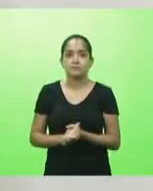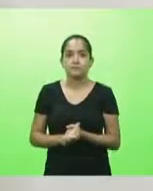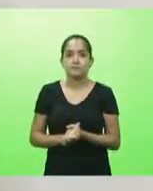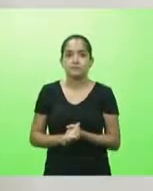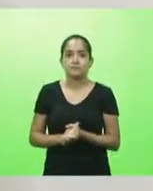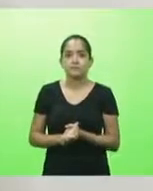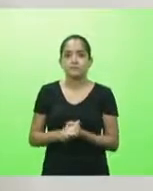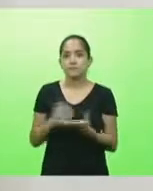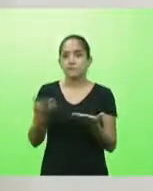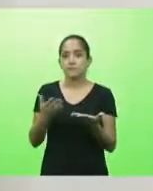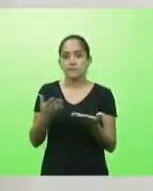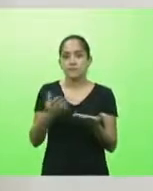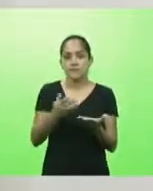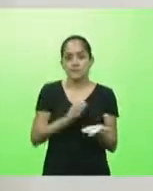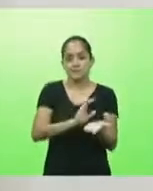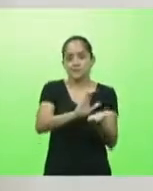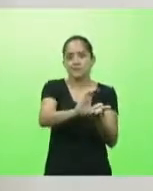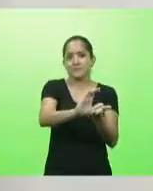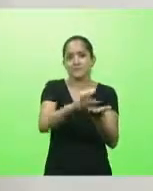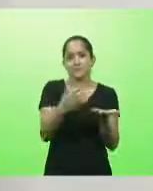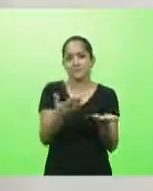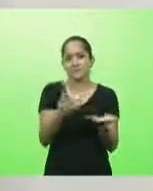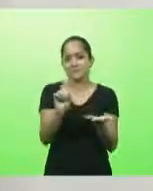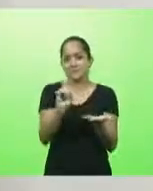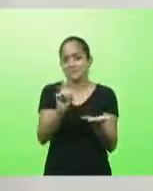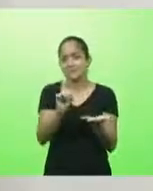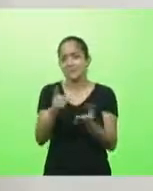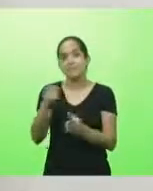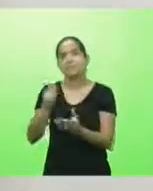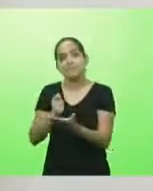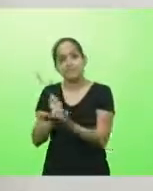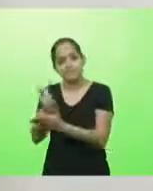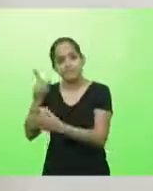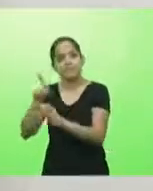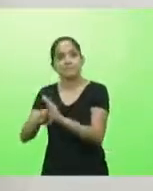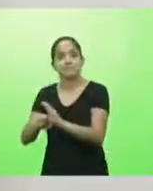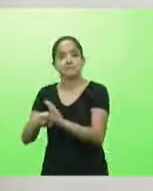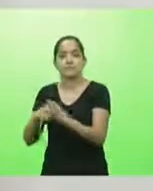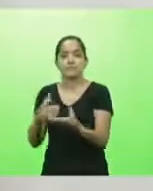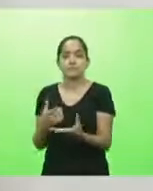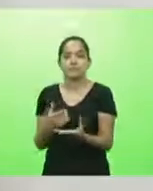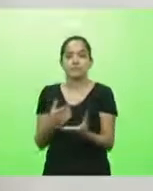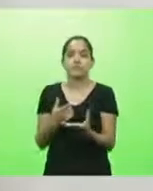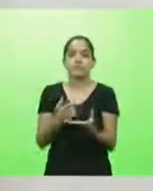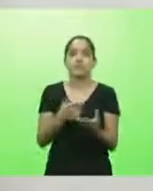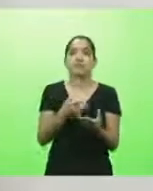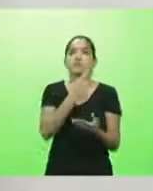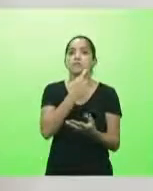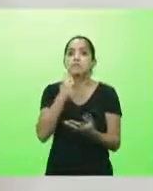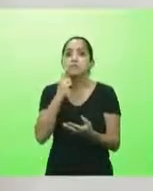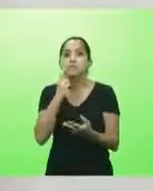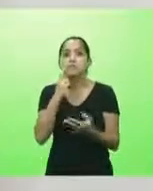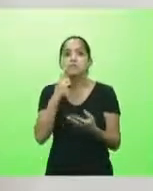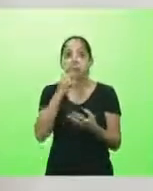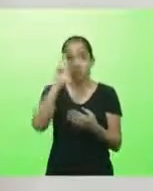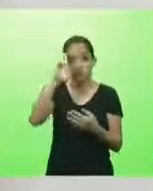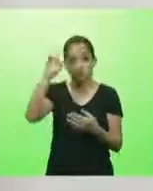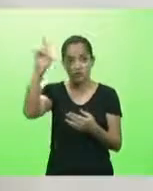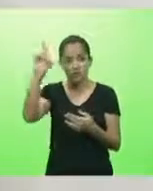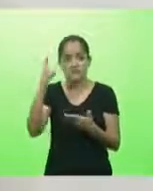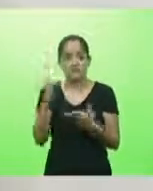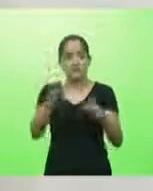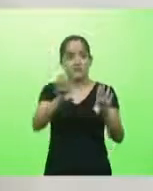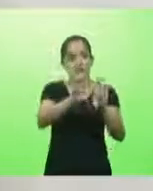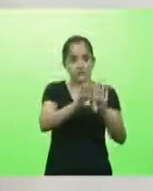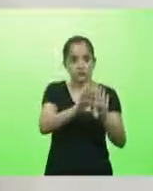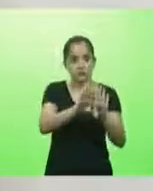Não é mais para investir, é para quitar as suas dívidas relativas à falência. Dono de restaurantes, fechou um restaurante, levou, inclusive,